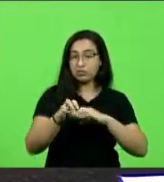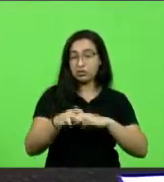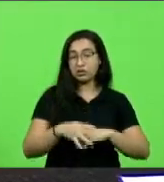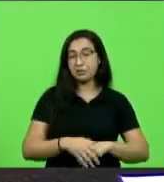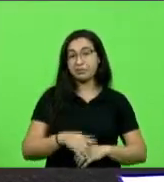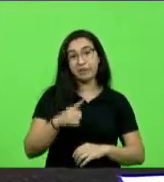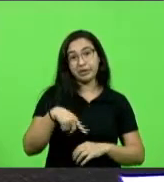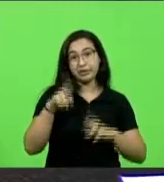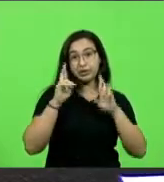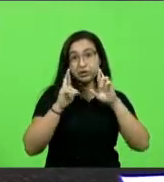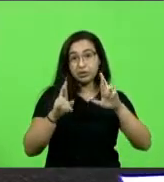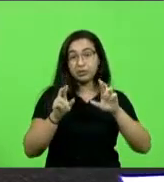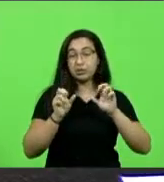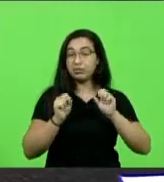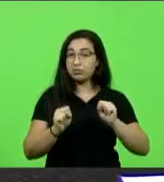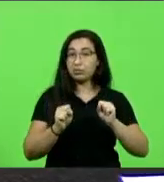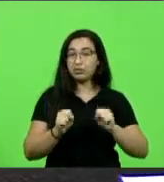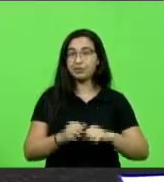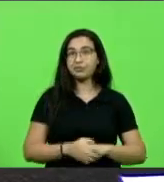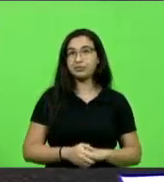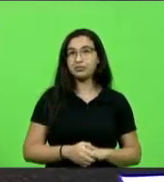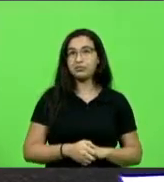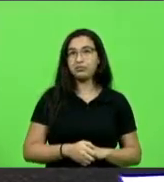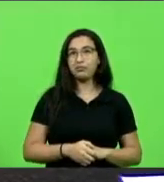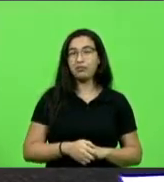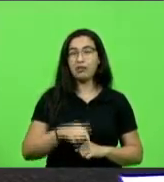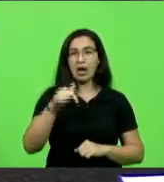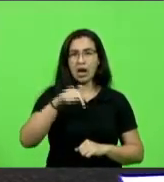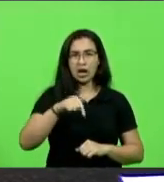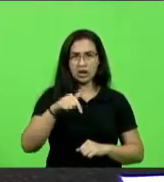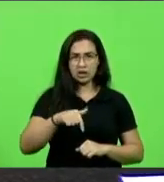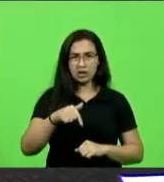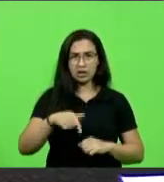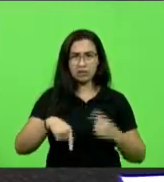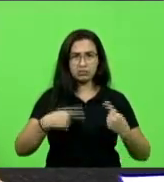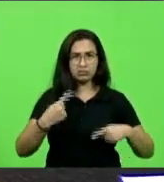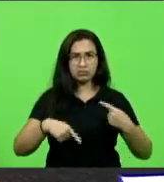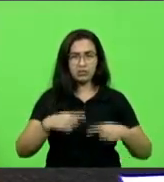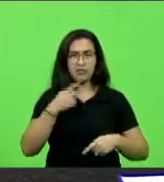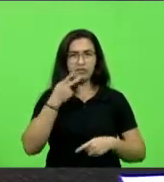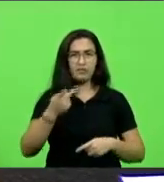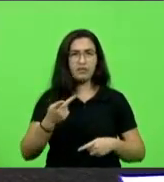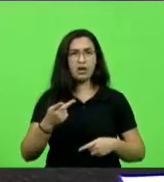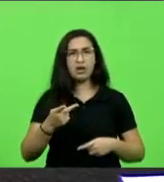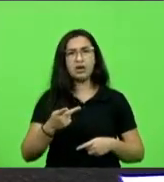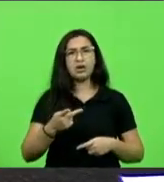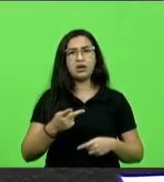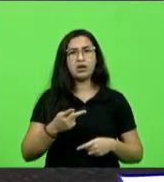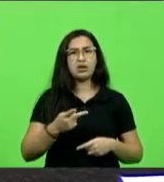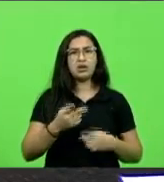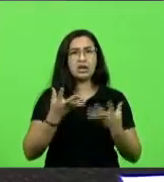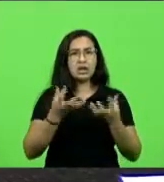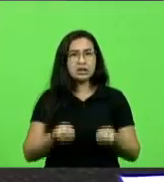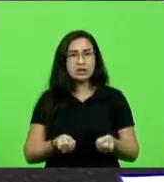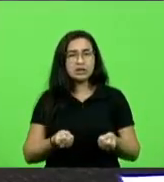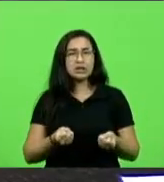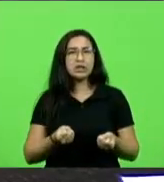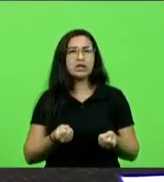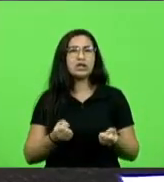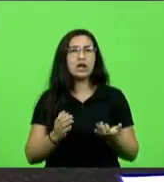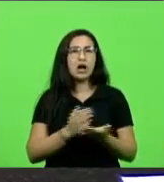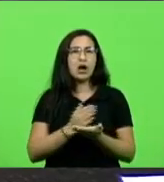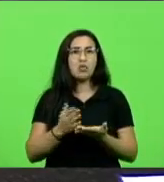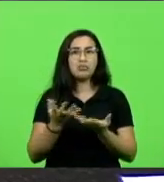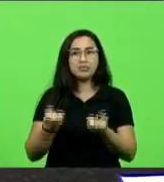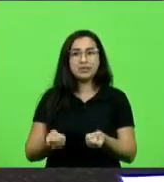respeitar. Falamos no parlamento em tolerância. Mas nós temos pouquíssima tolerância ao que parece com essas famílias